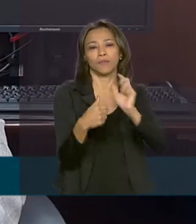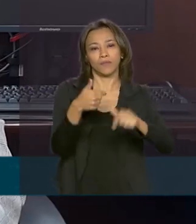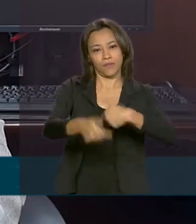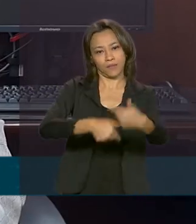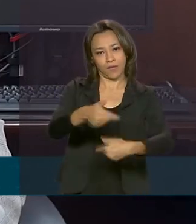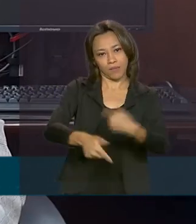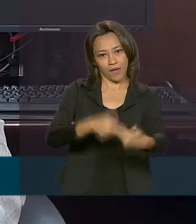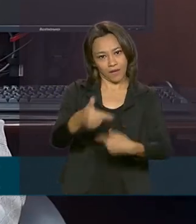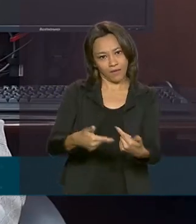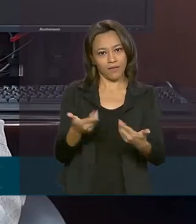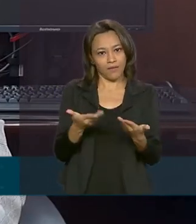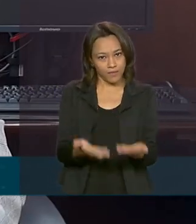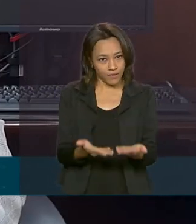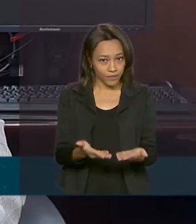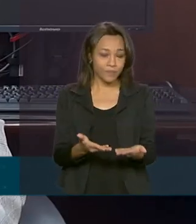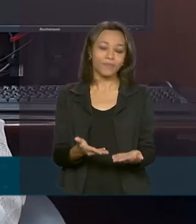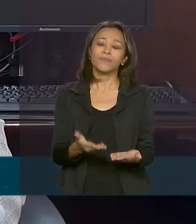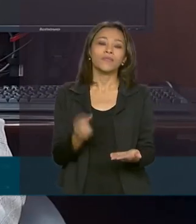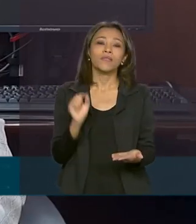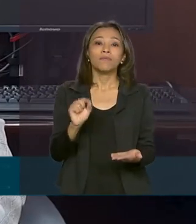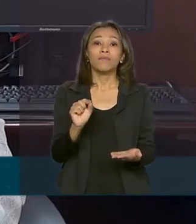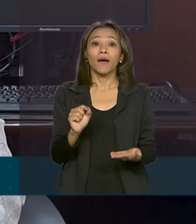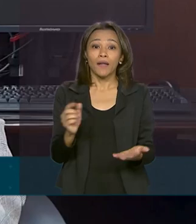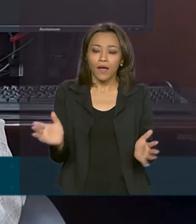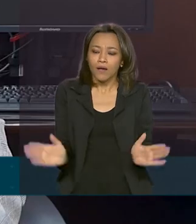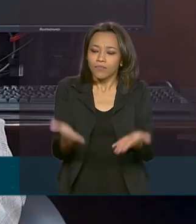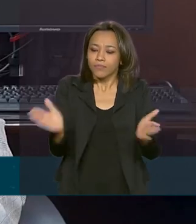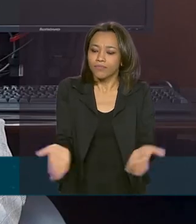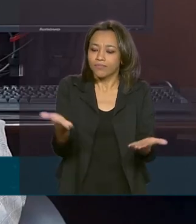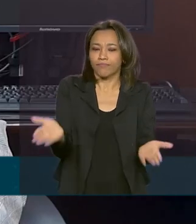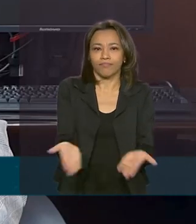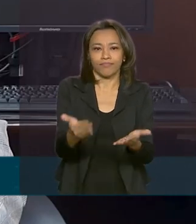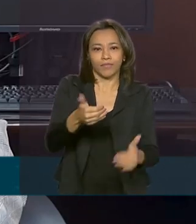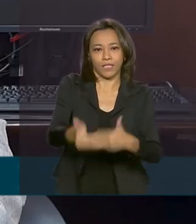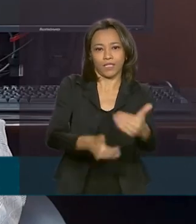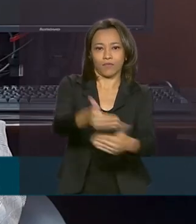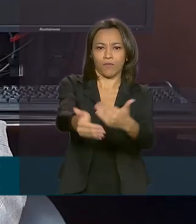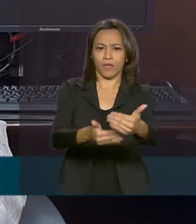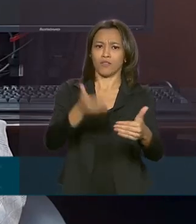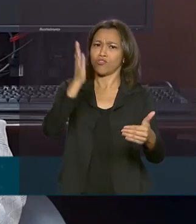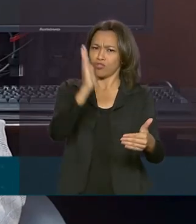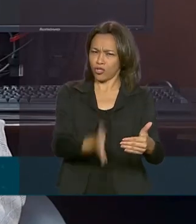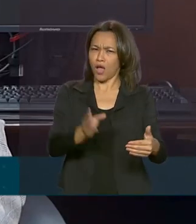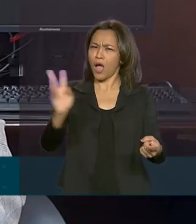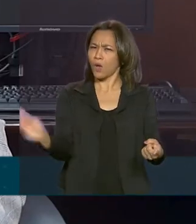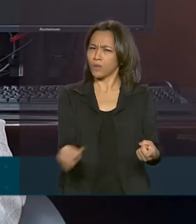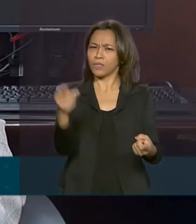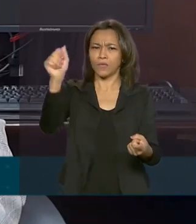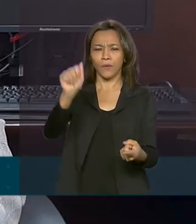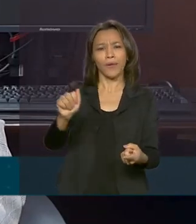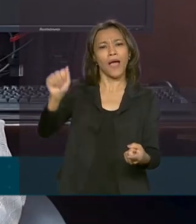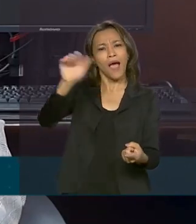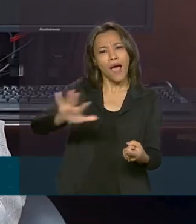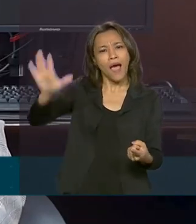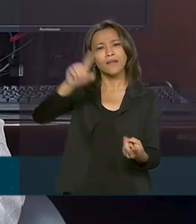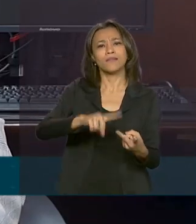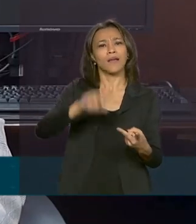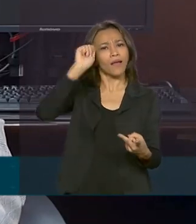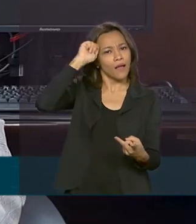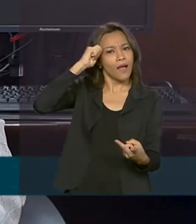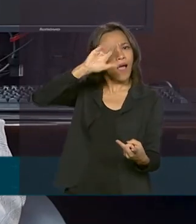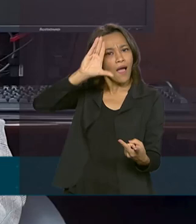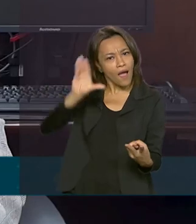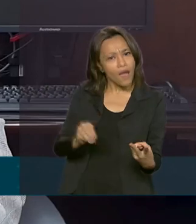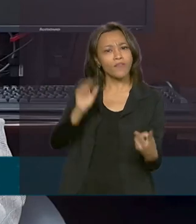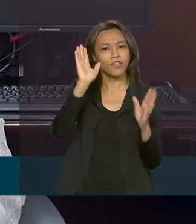PAD, Agricultura de Precisão para o Desenvolvimento, já desenvolvido na Ásia e África e juntamente